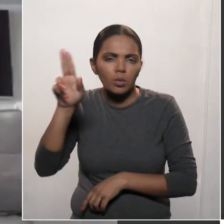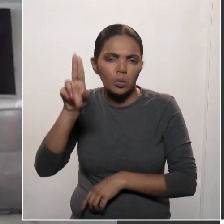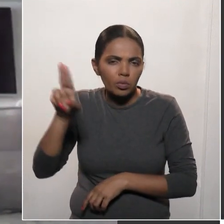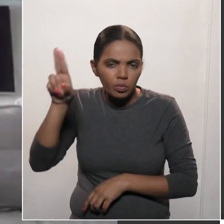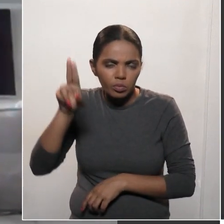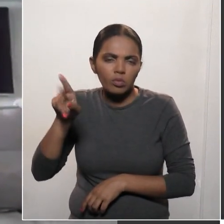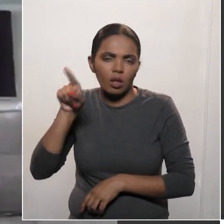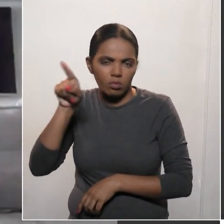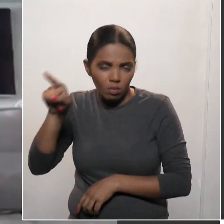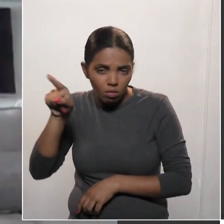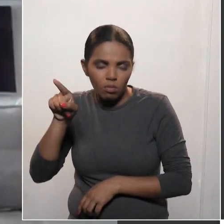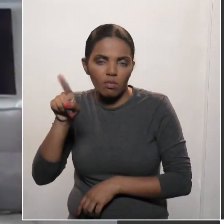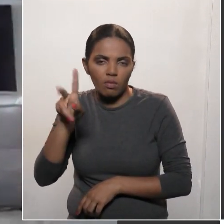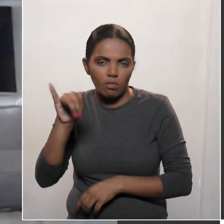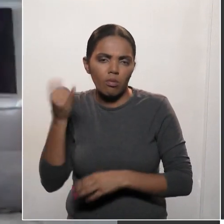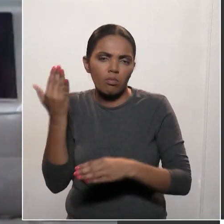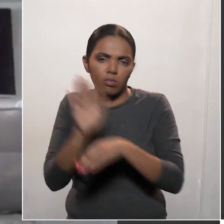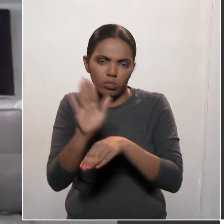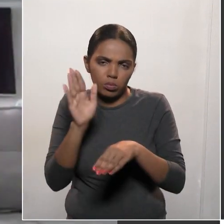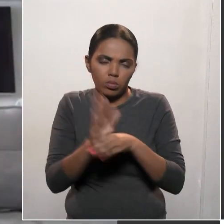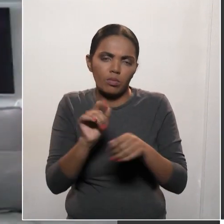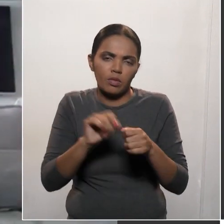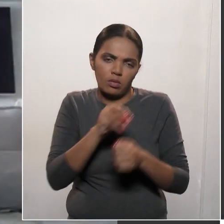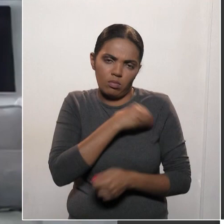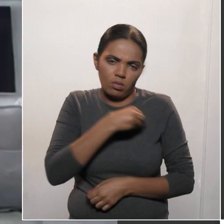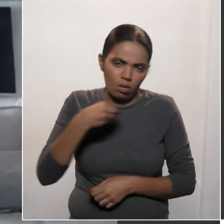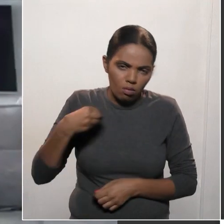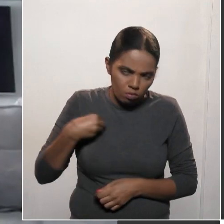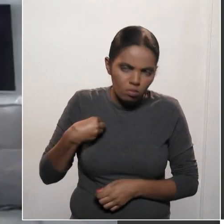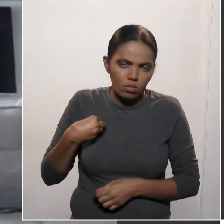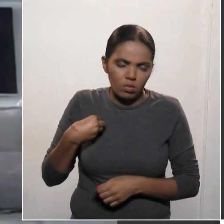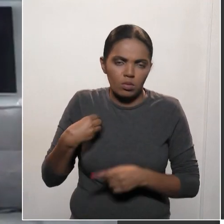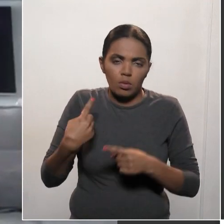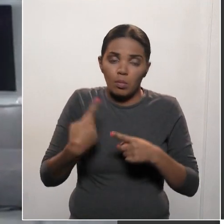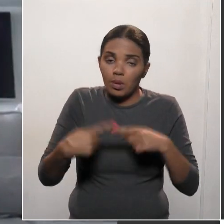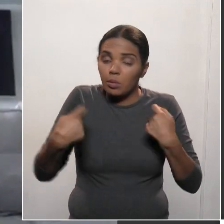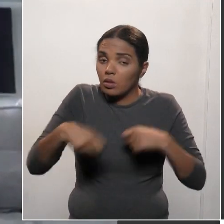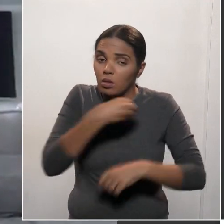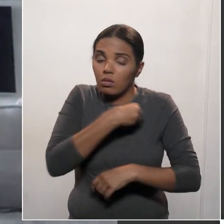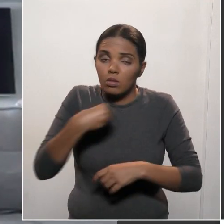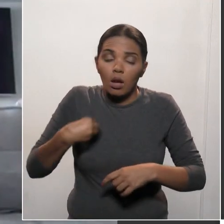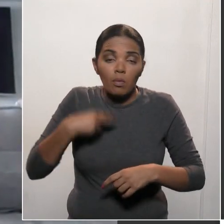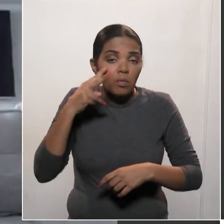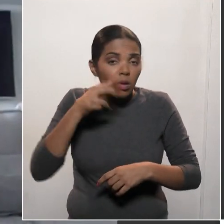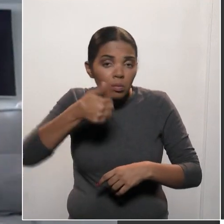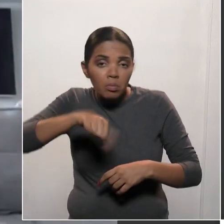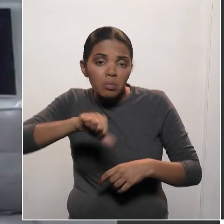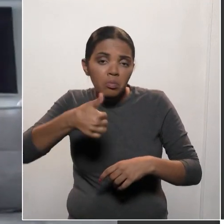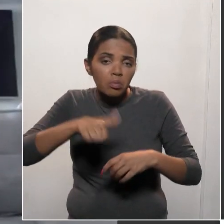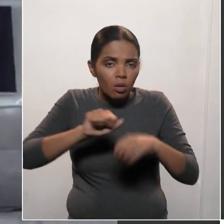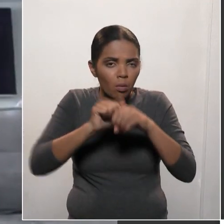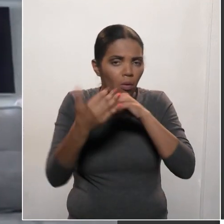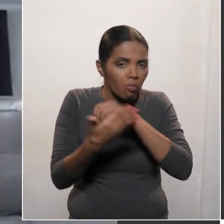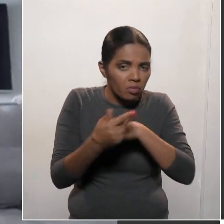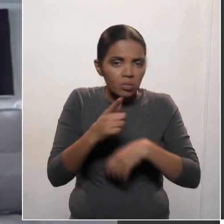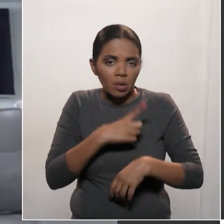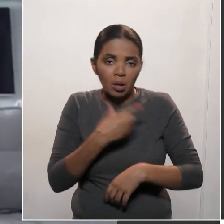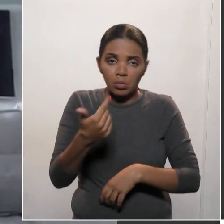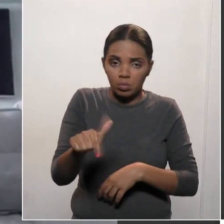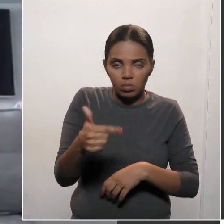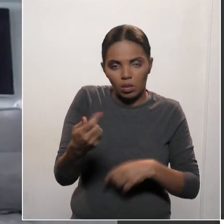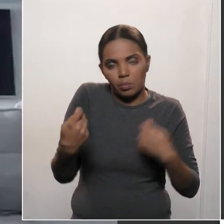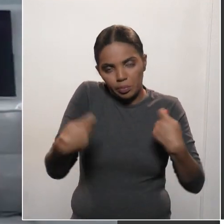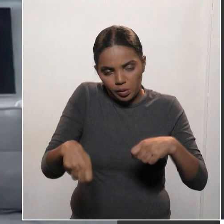reforço aos testes da questão do coronavírus. Isso já fui atendida, quero